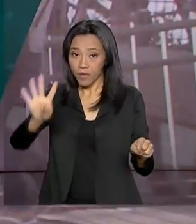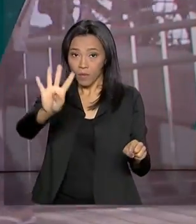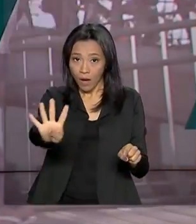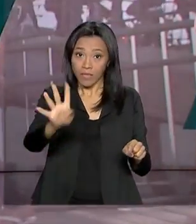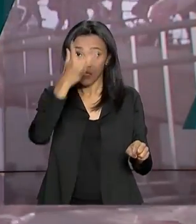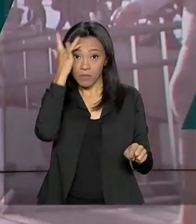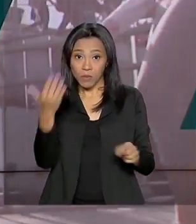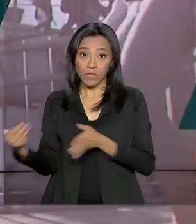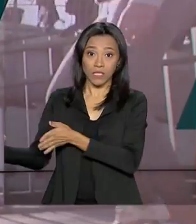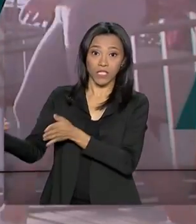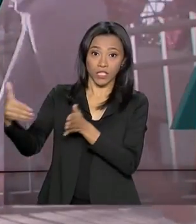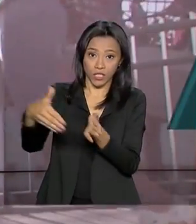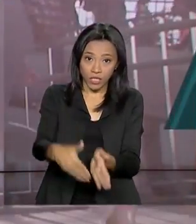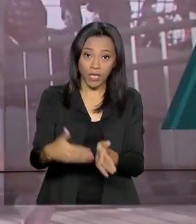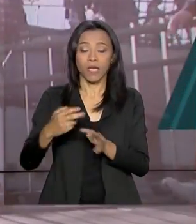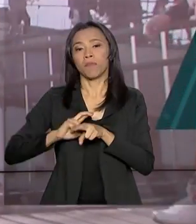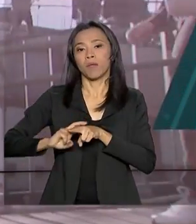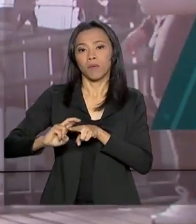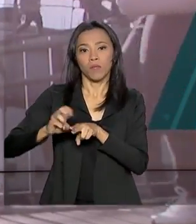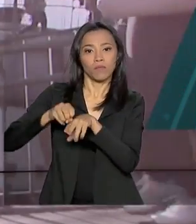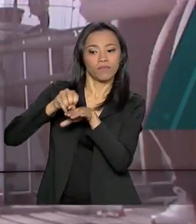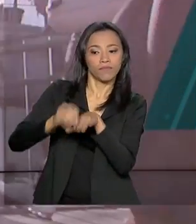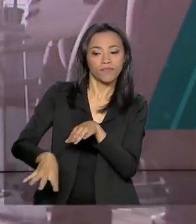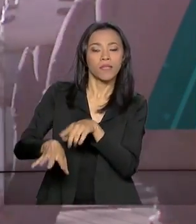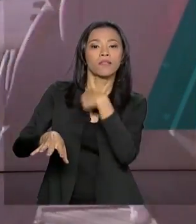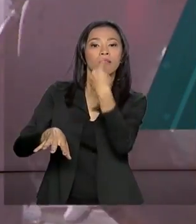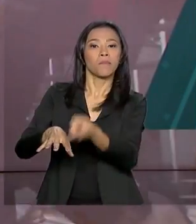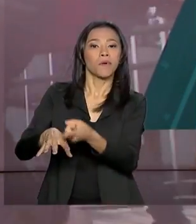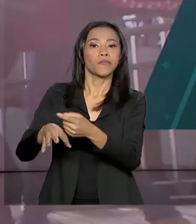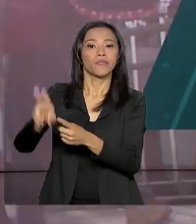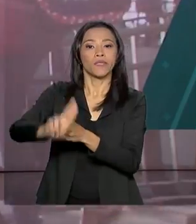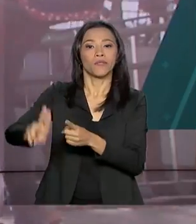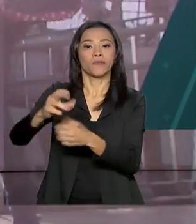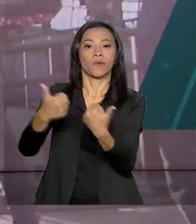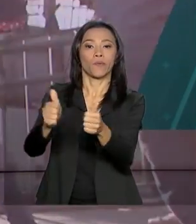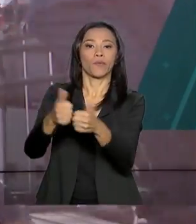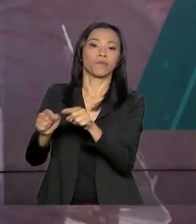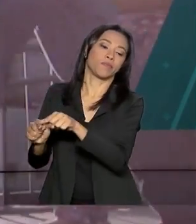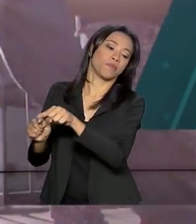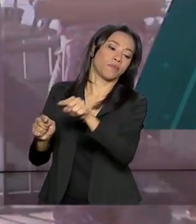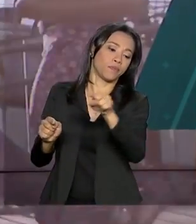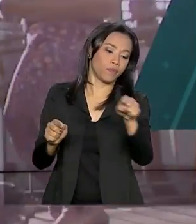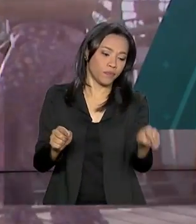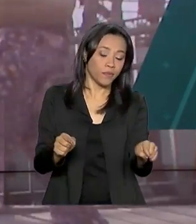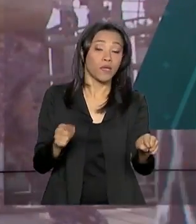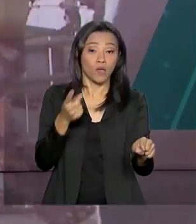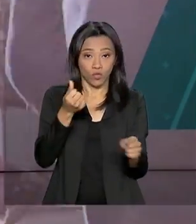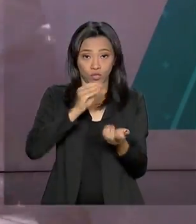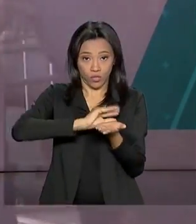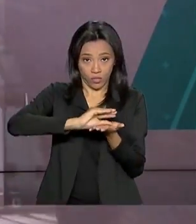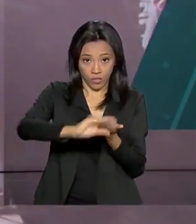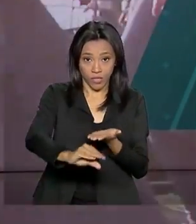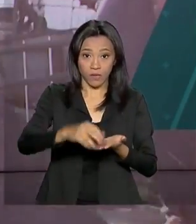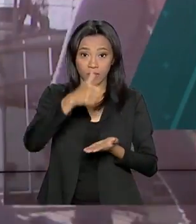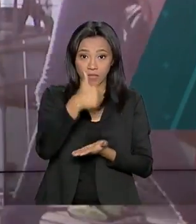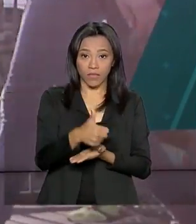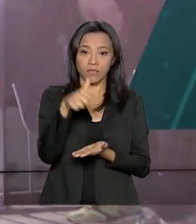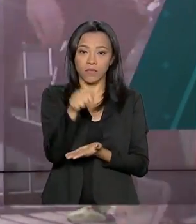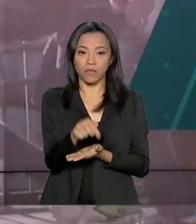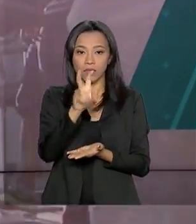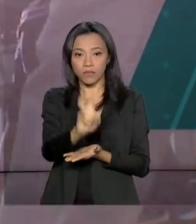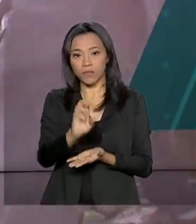ao aeroporto pelo trem metropolitano são obrigados a utilizar um serviço de ônibus. O investimento para a obra será de 175